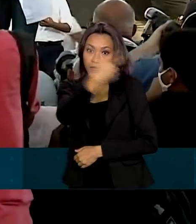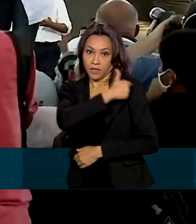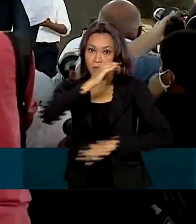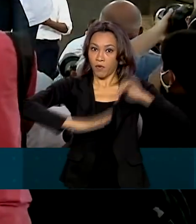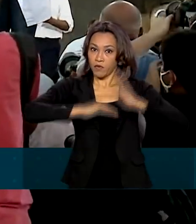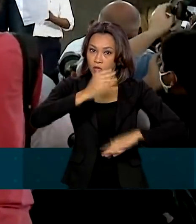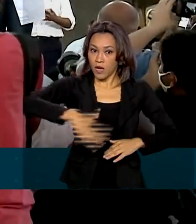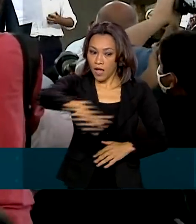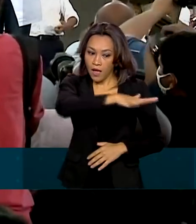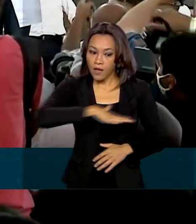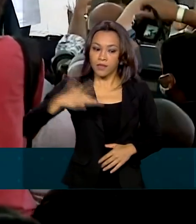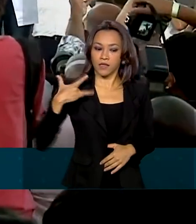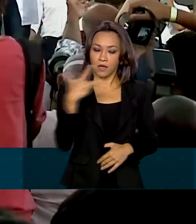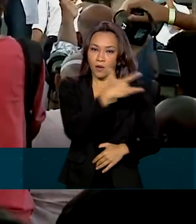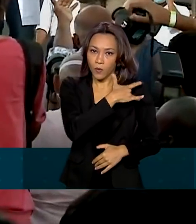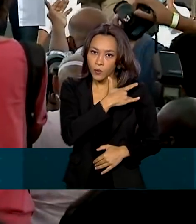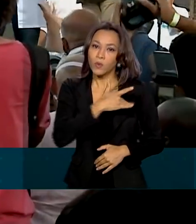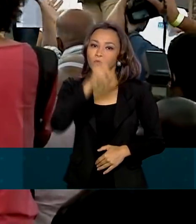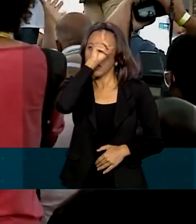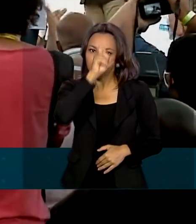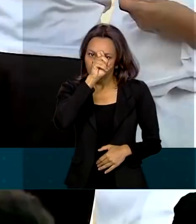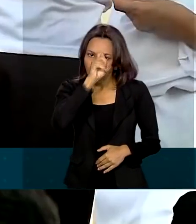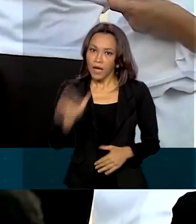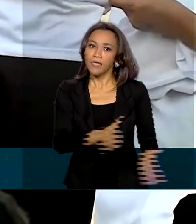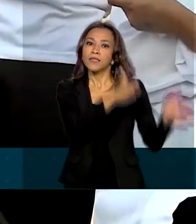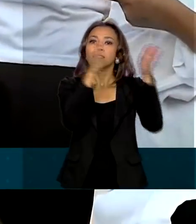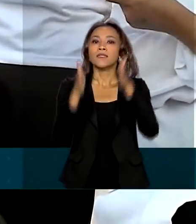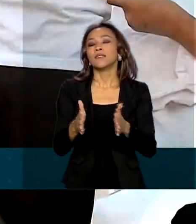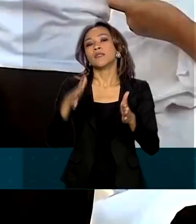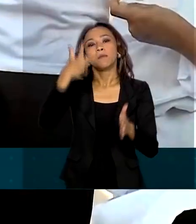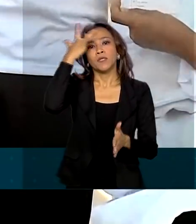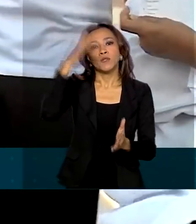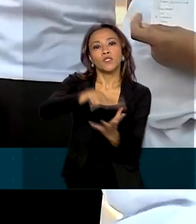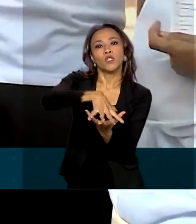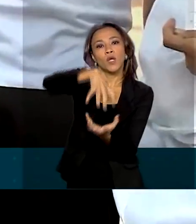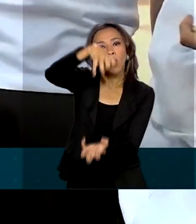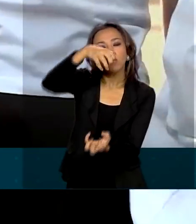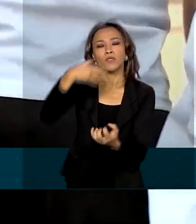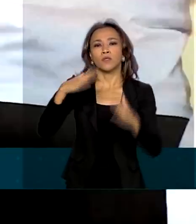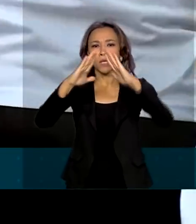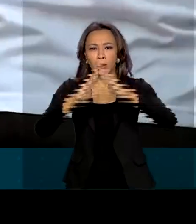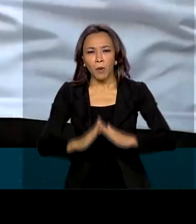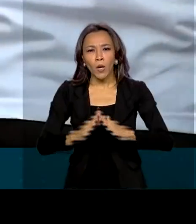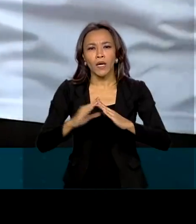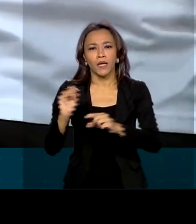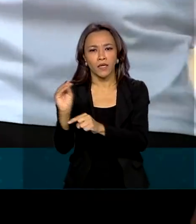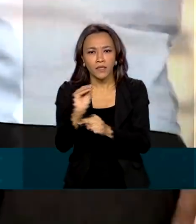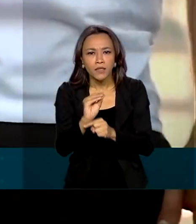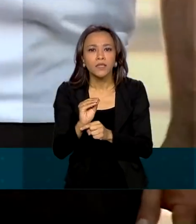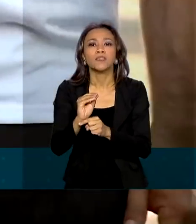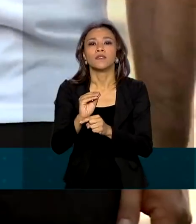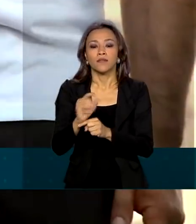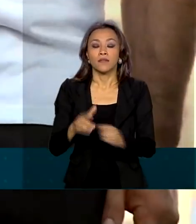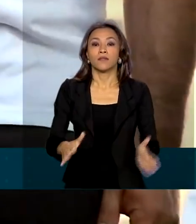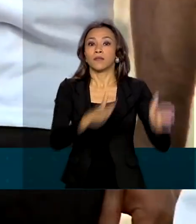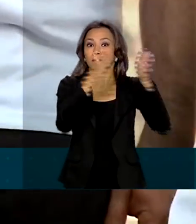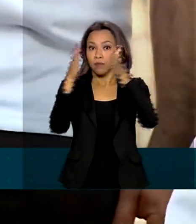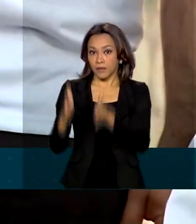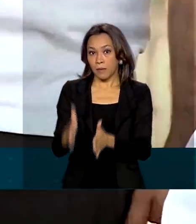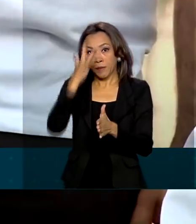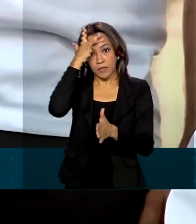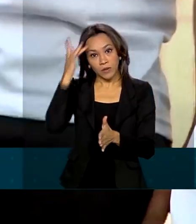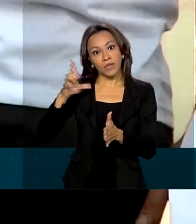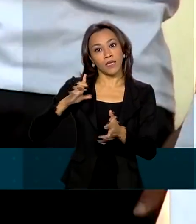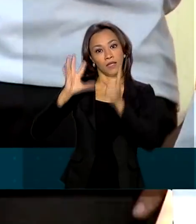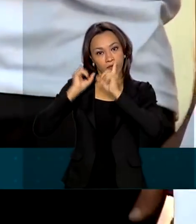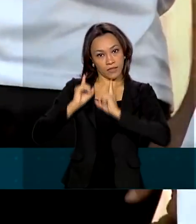atendem pacientes de Covid-19, idosos que estão em abrigos de longa permanência, pessoas com deficiência que estão